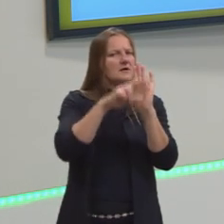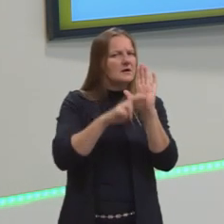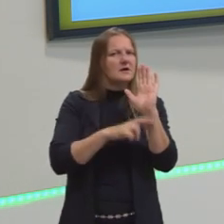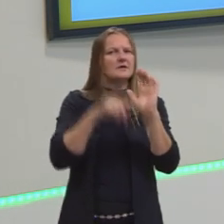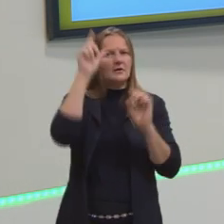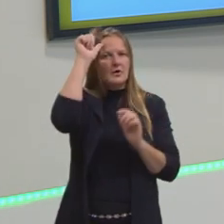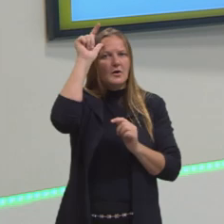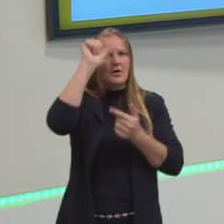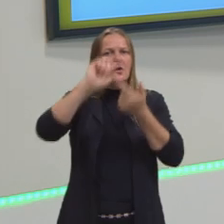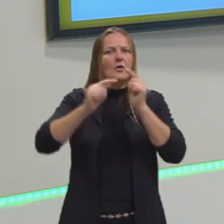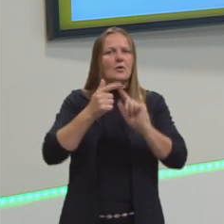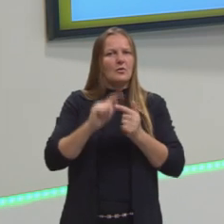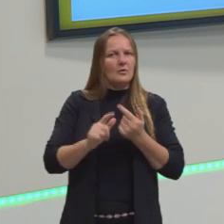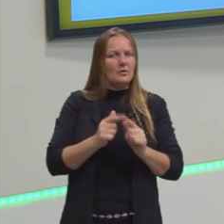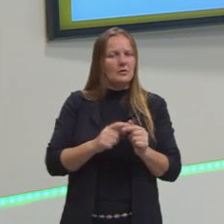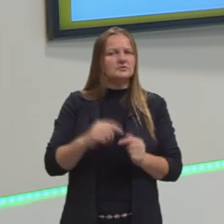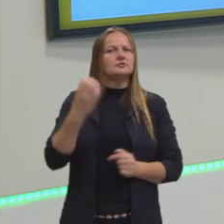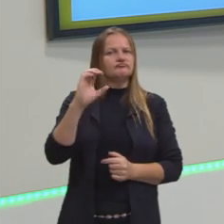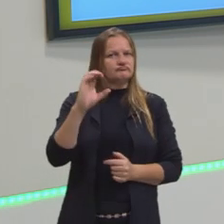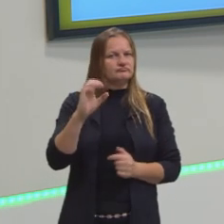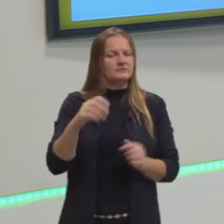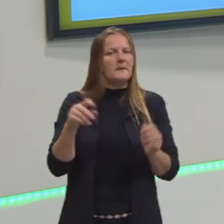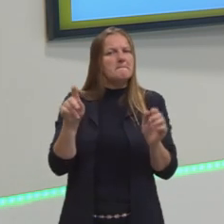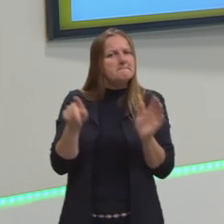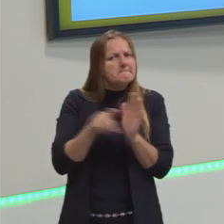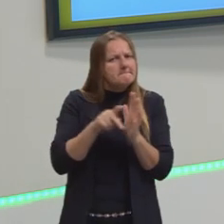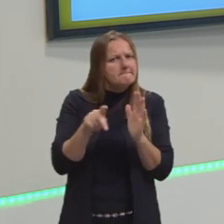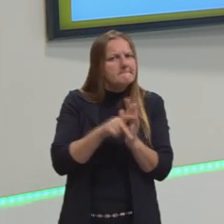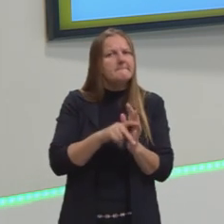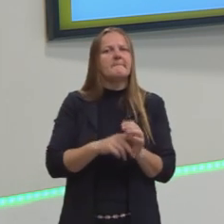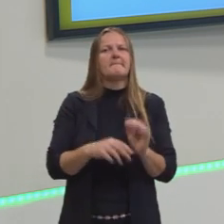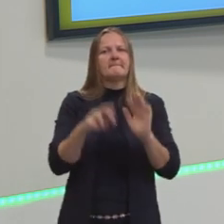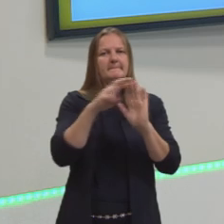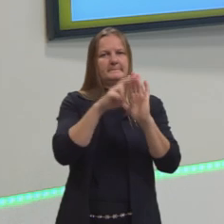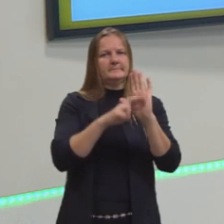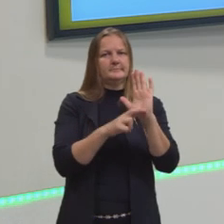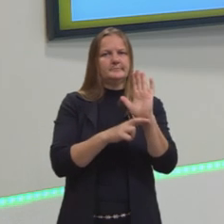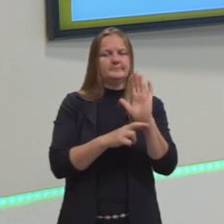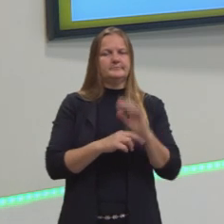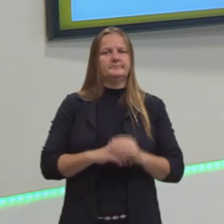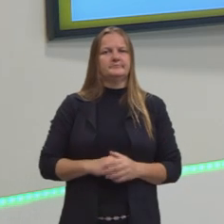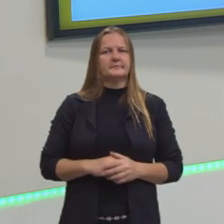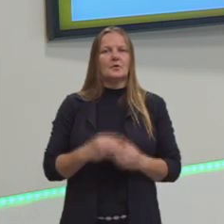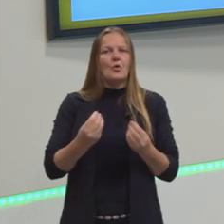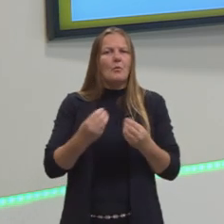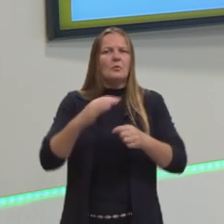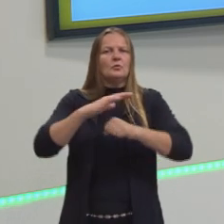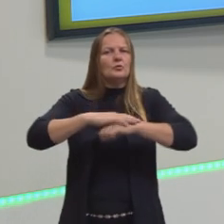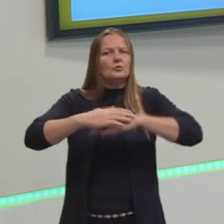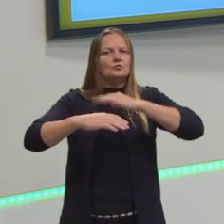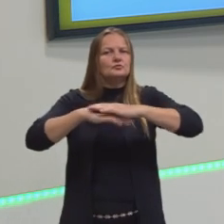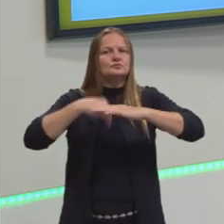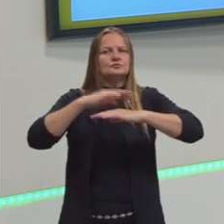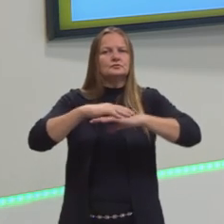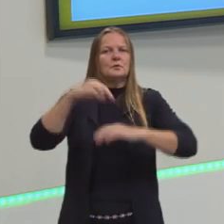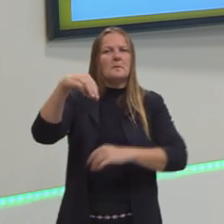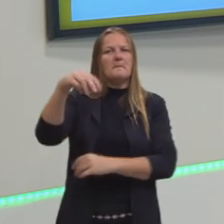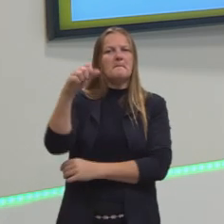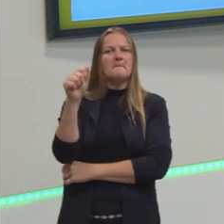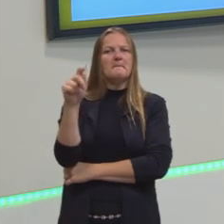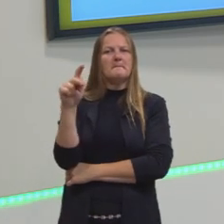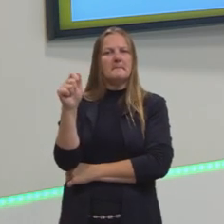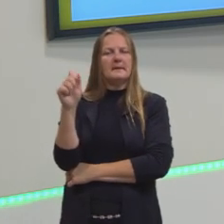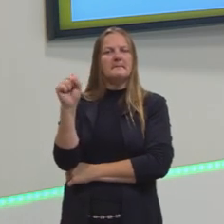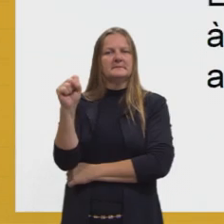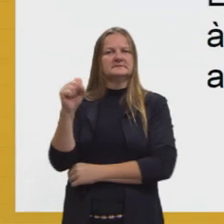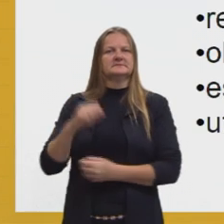científica, para que seja apurada a questão da construção de mapas dentro da área da